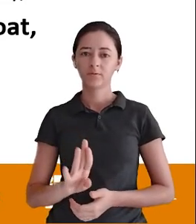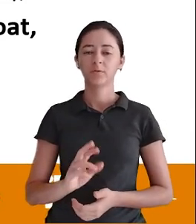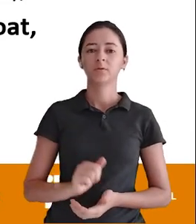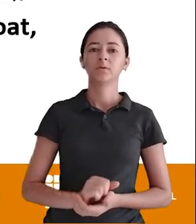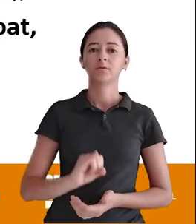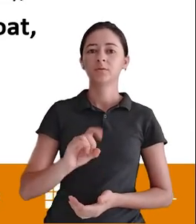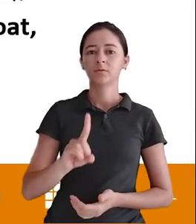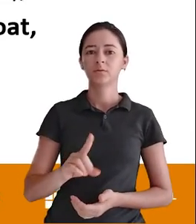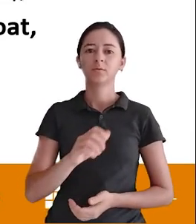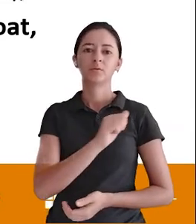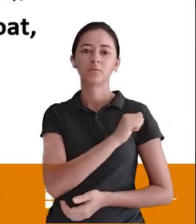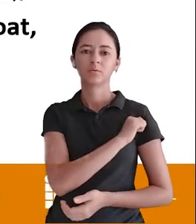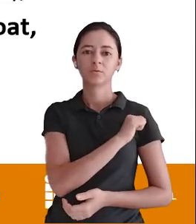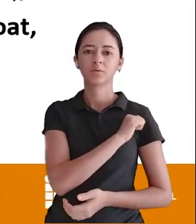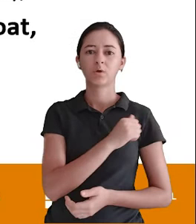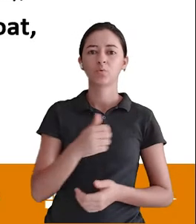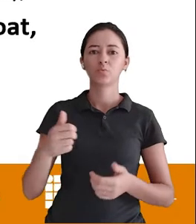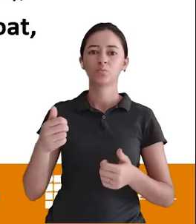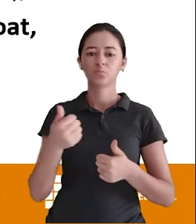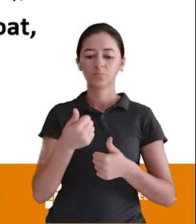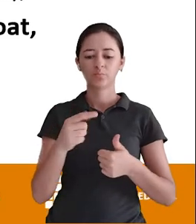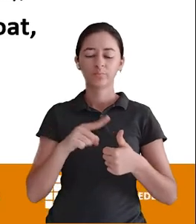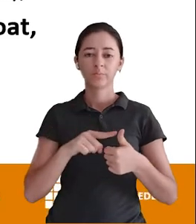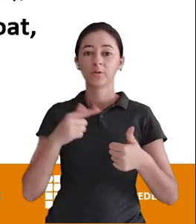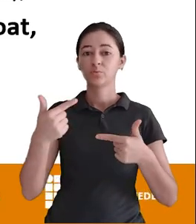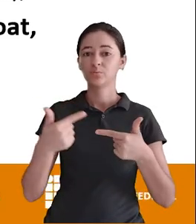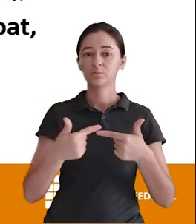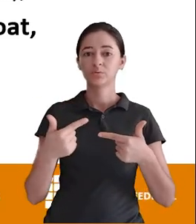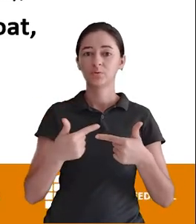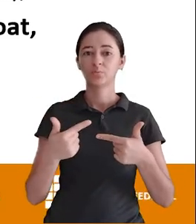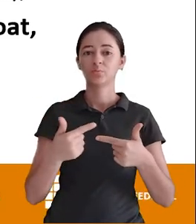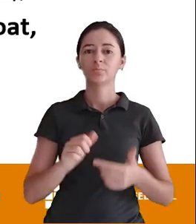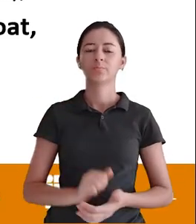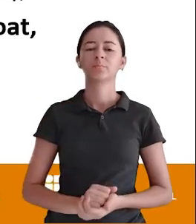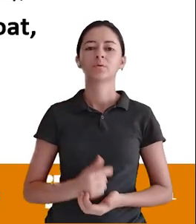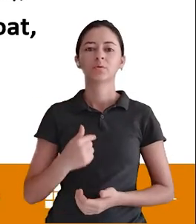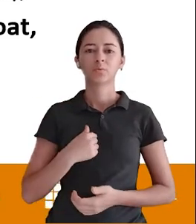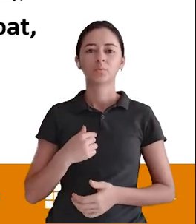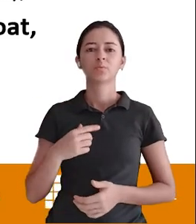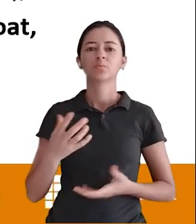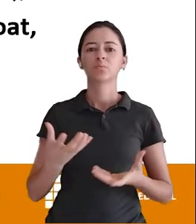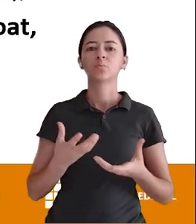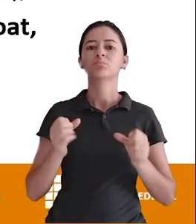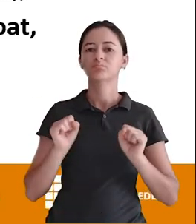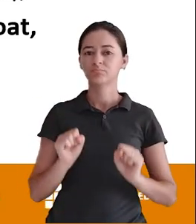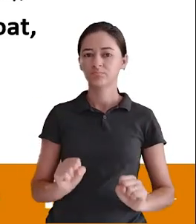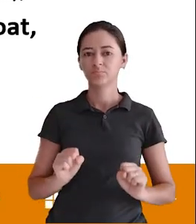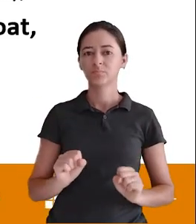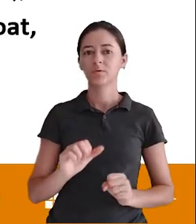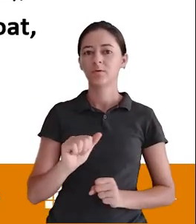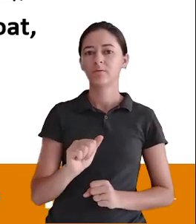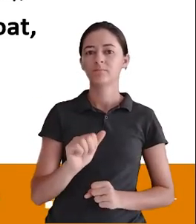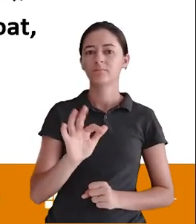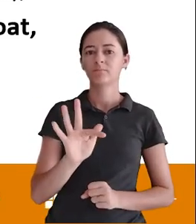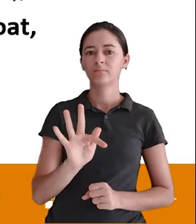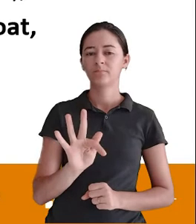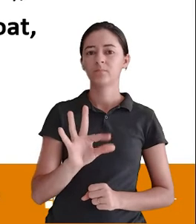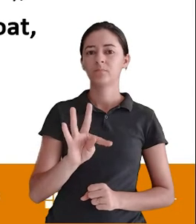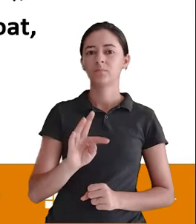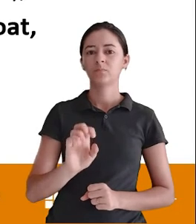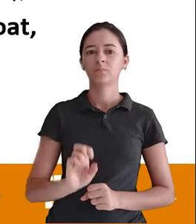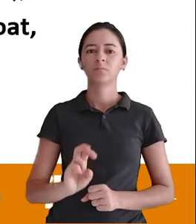primária Seria a segunda posição Então com o comando after Eu consigo posicionar O atributo no local Que eu quiser